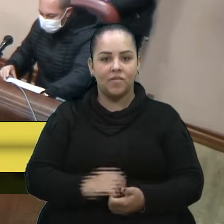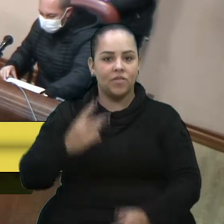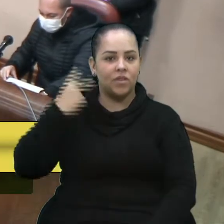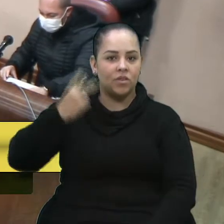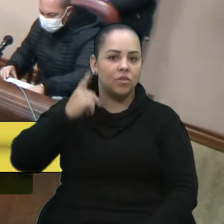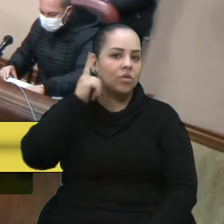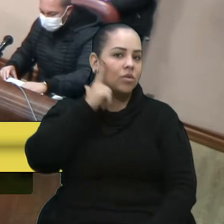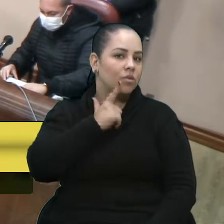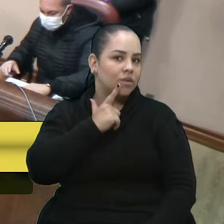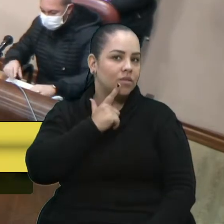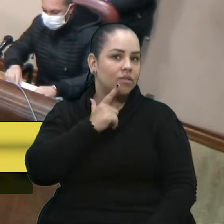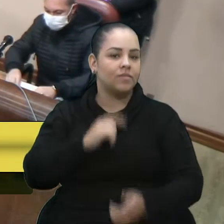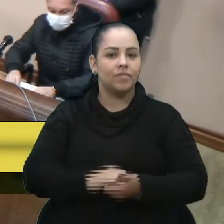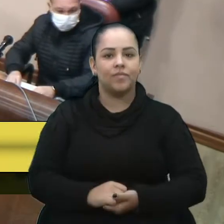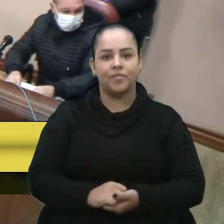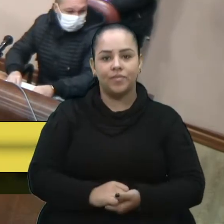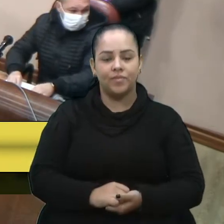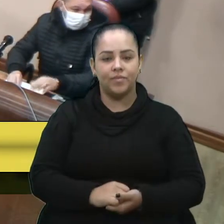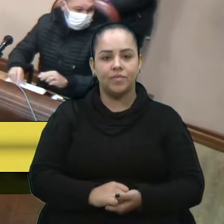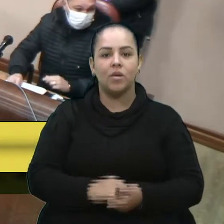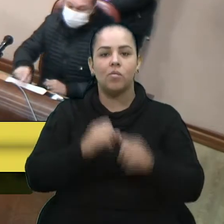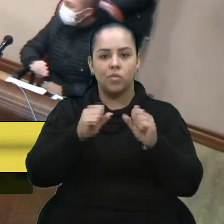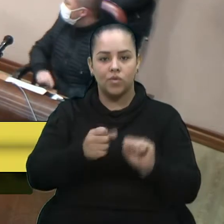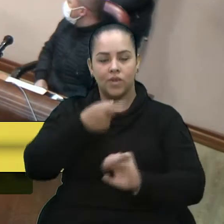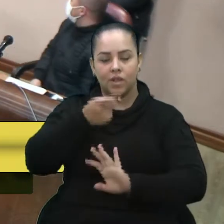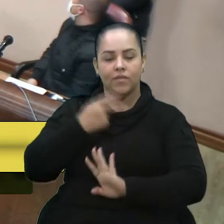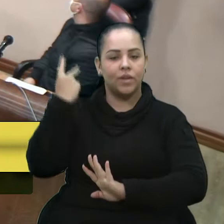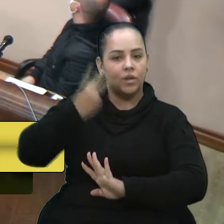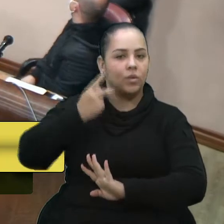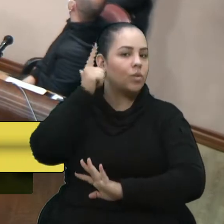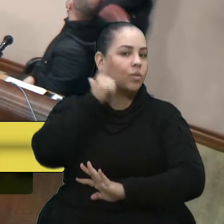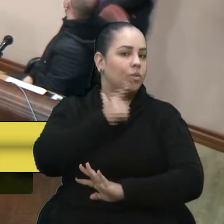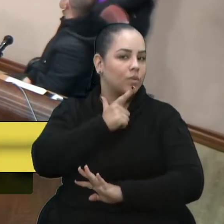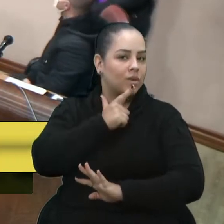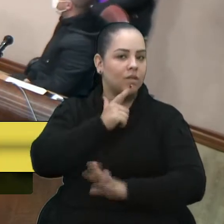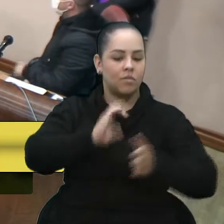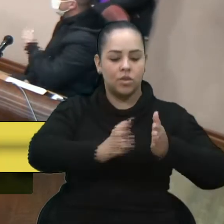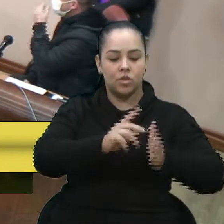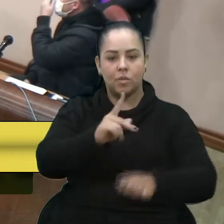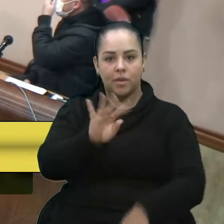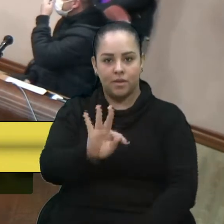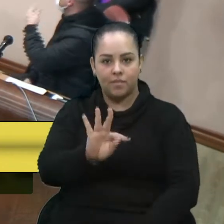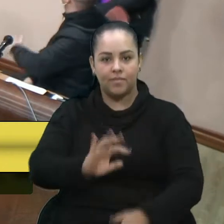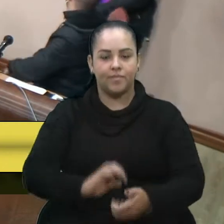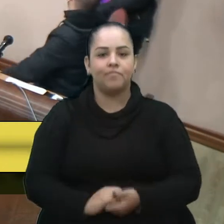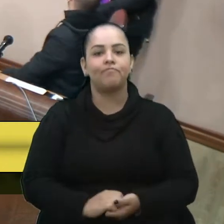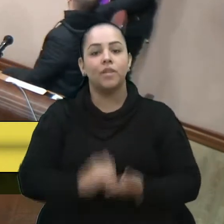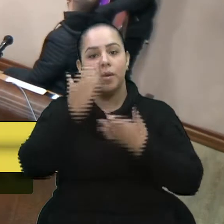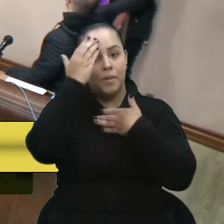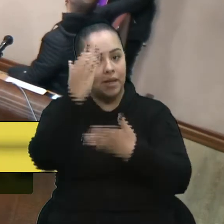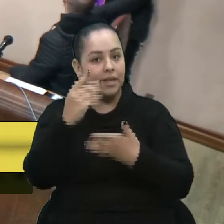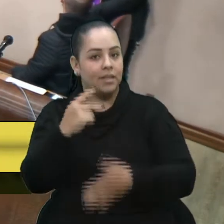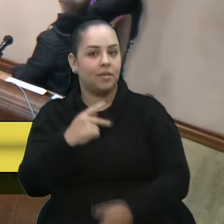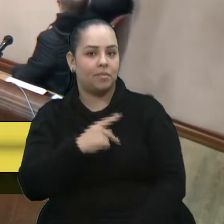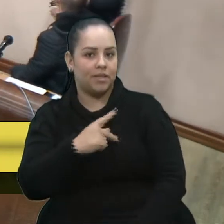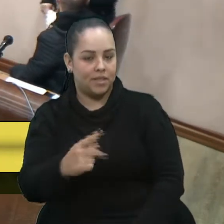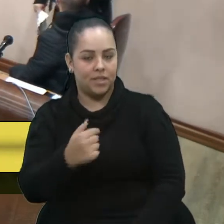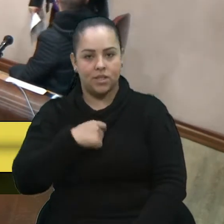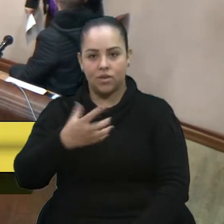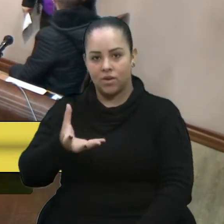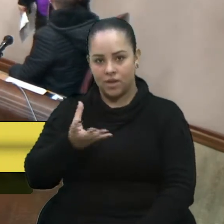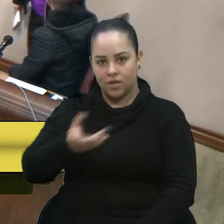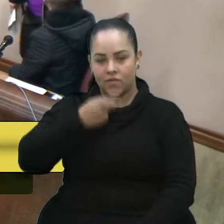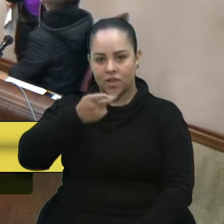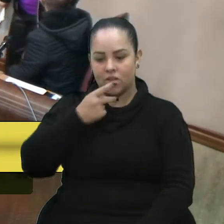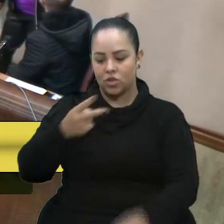Lucas Carinhato, com a palavra, então, para a bancada do PT. Obrigado, senhor presidente. Eu queria falar de